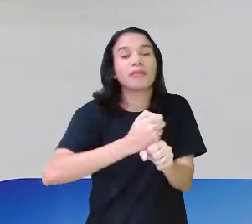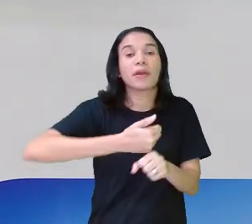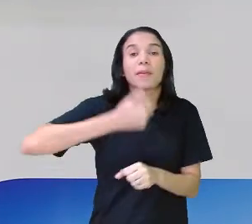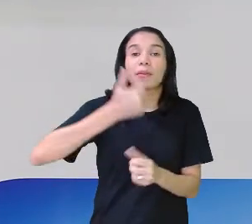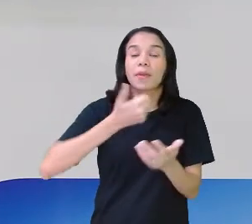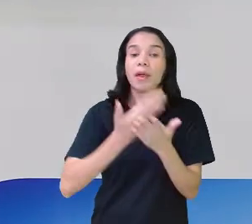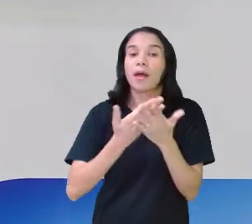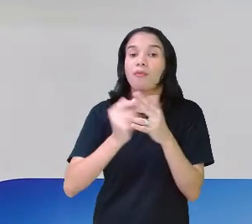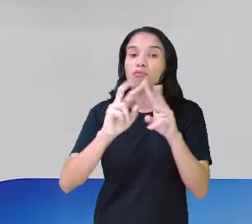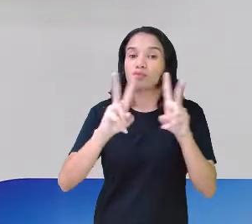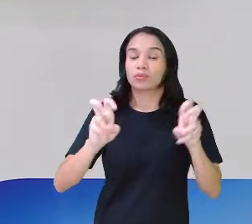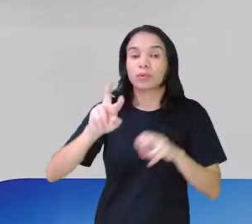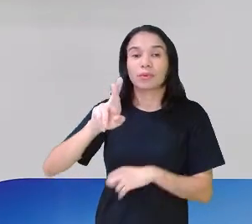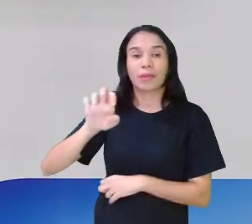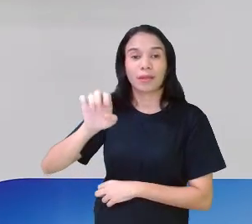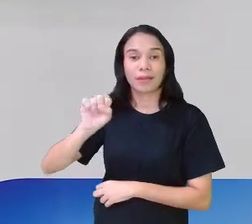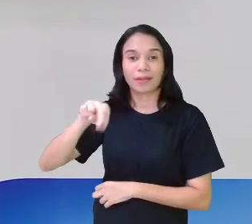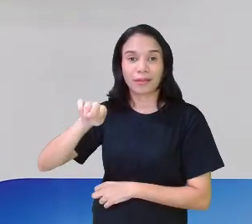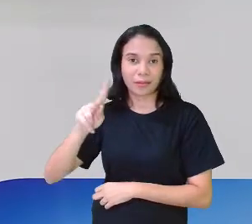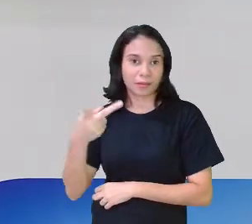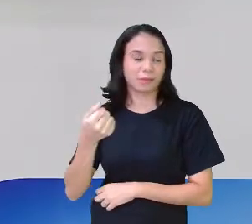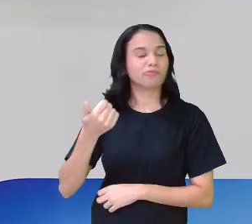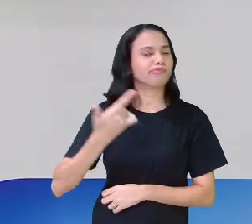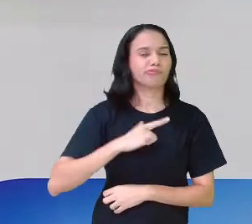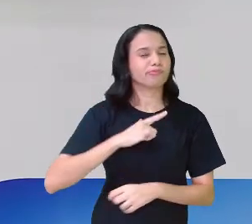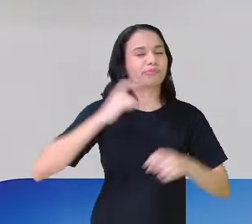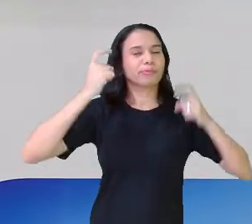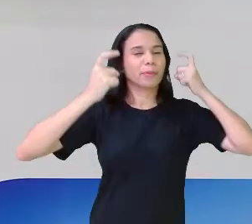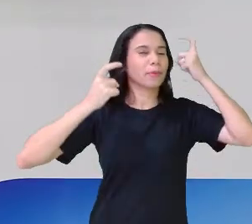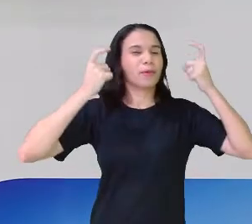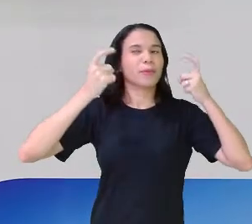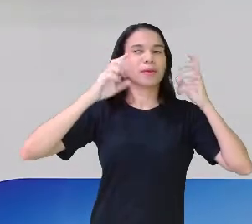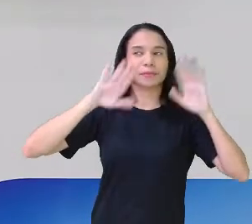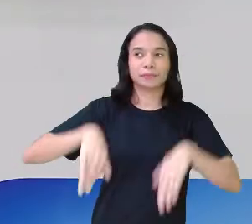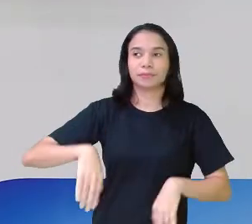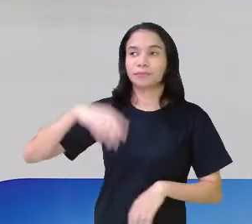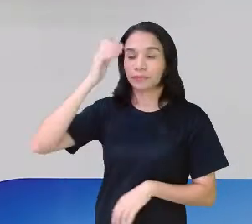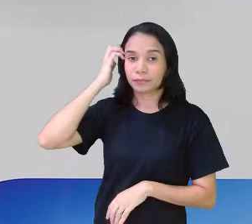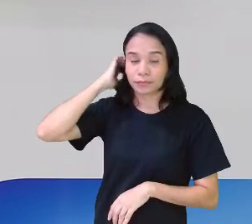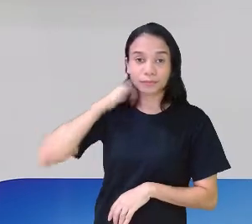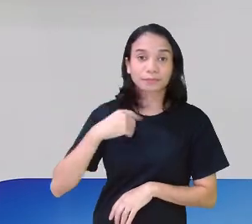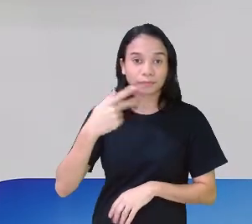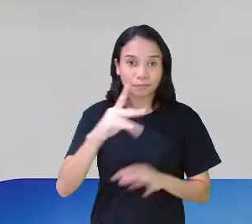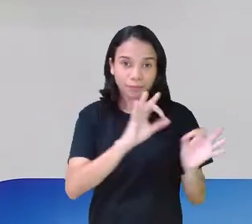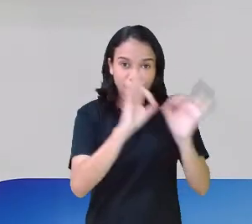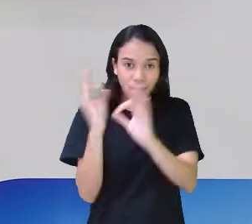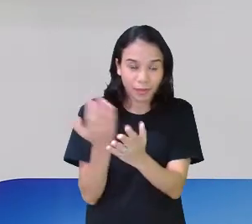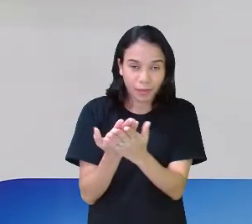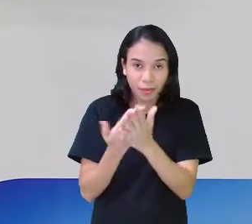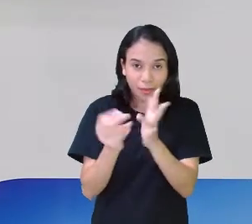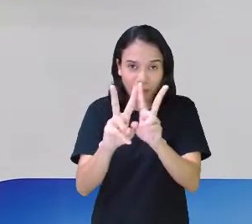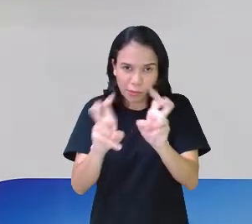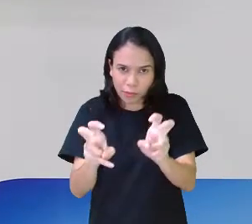sobre resenha crítica. Então, não tem o que se preocupar. Você que assistiu a aula, a última aula sobre esse tema, você lembra